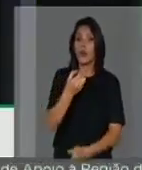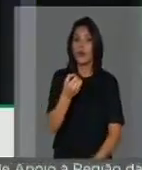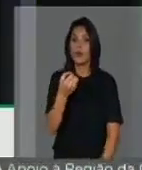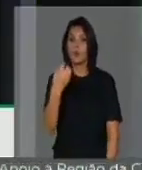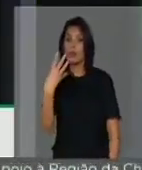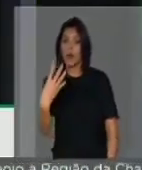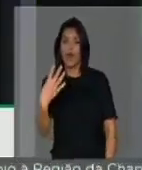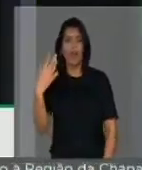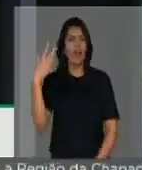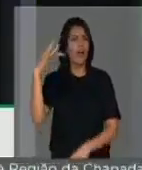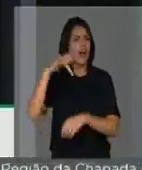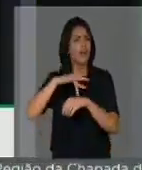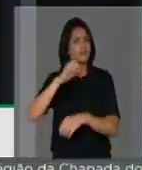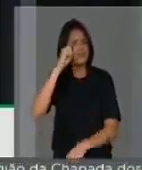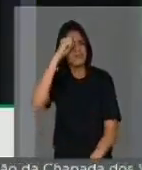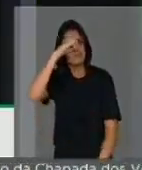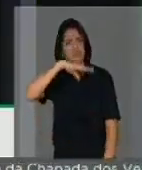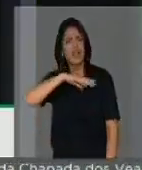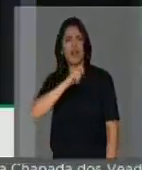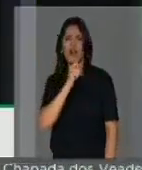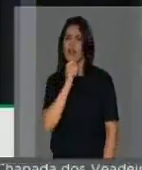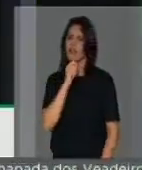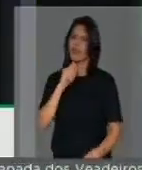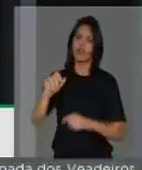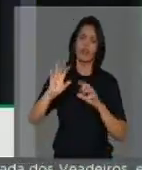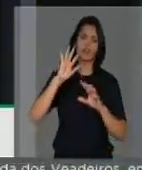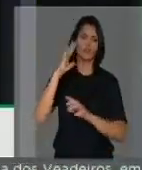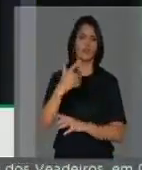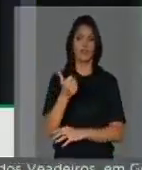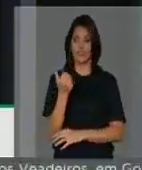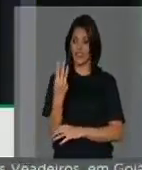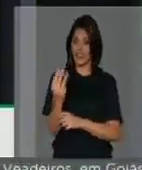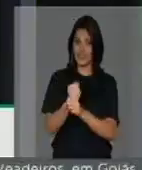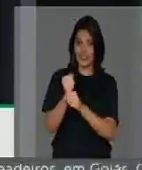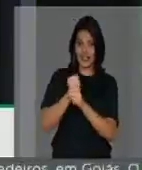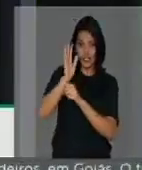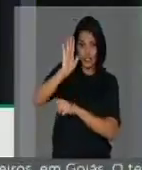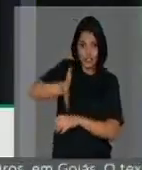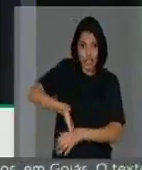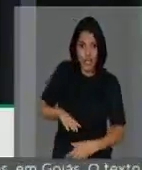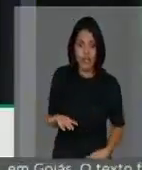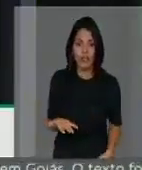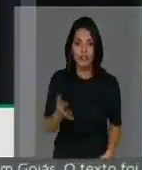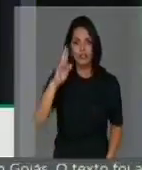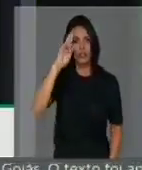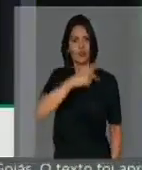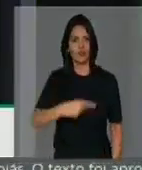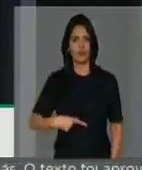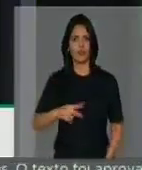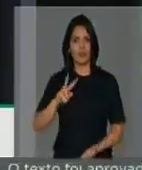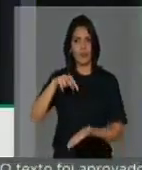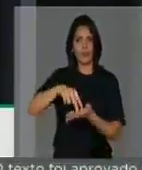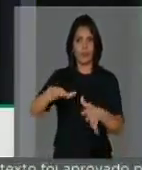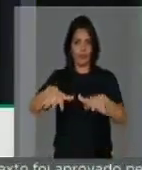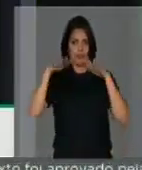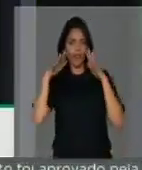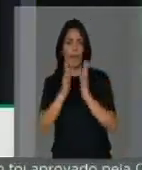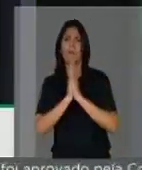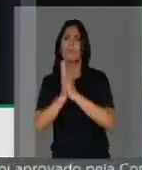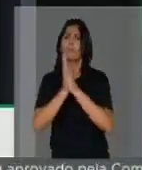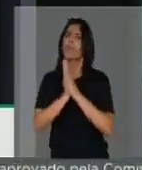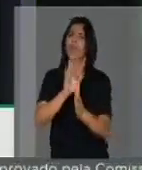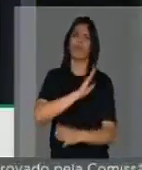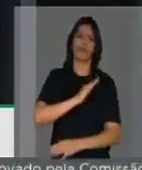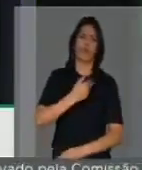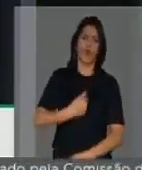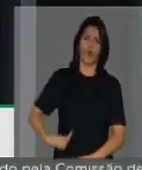É um absurdo que esta situação não tenha sido resolvida 13 anos depois. Senhor Presidente, estamos aqui no plenário desta Casa fazendo um apelo